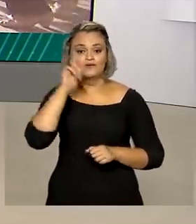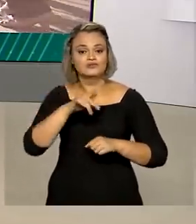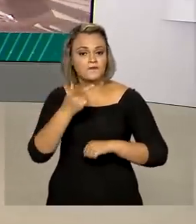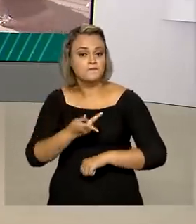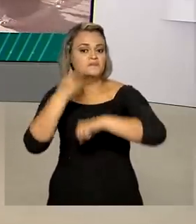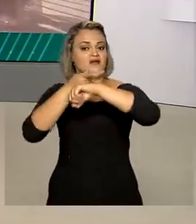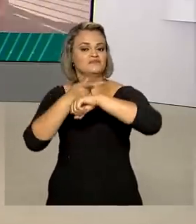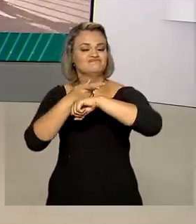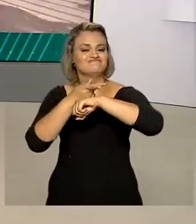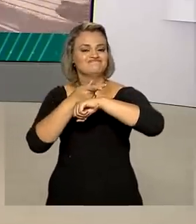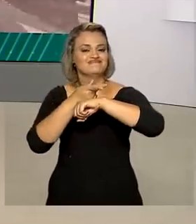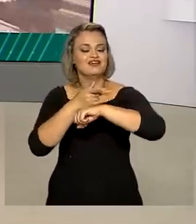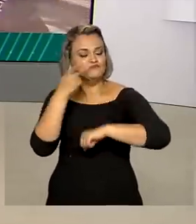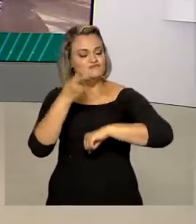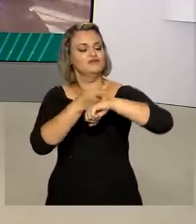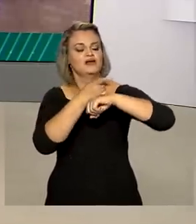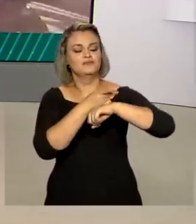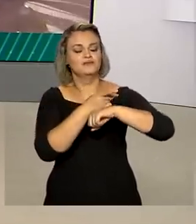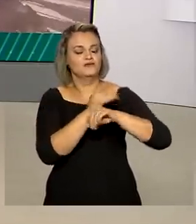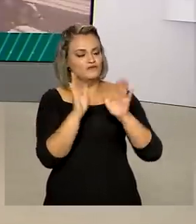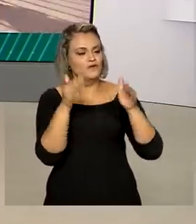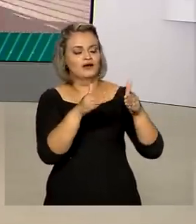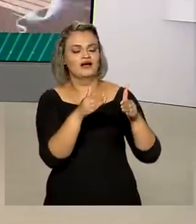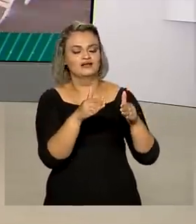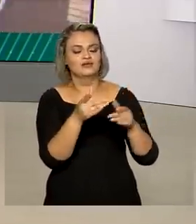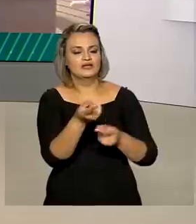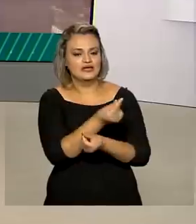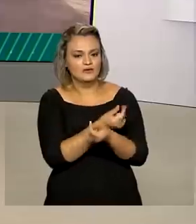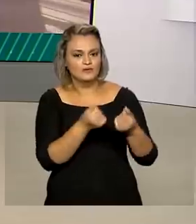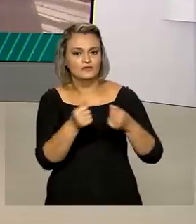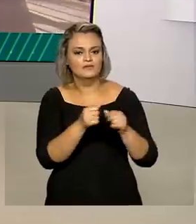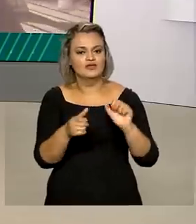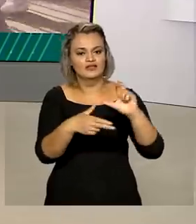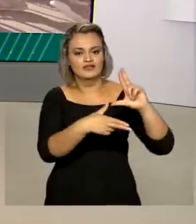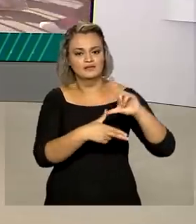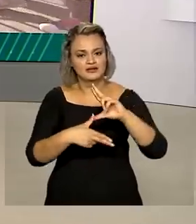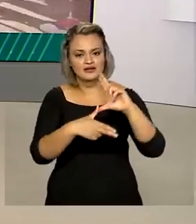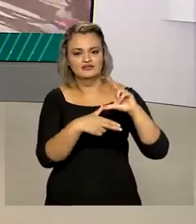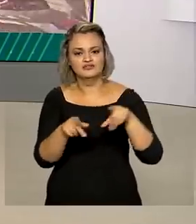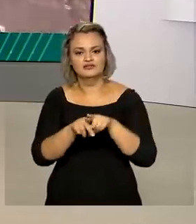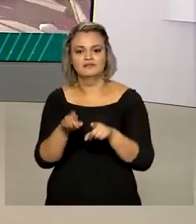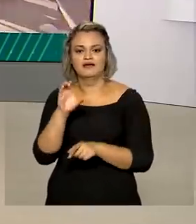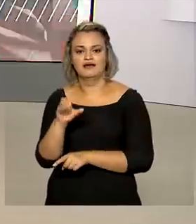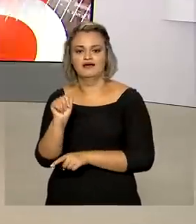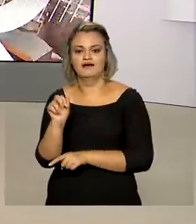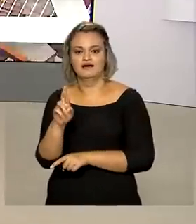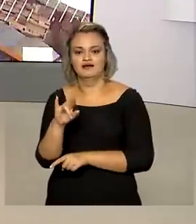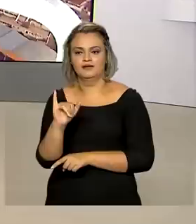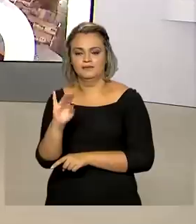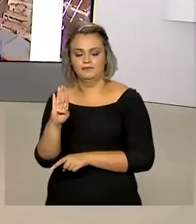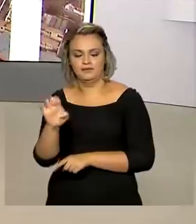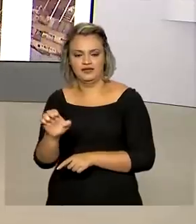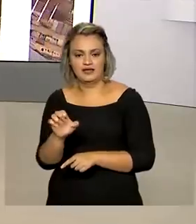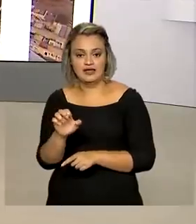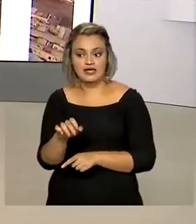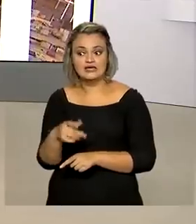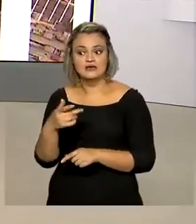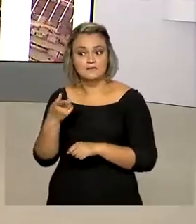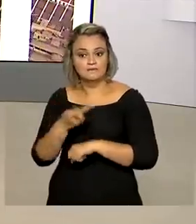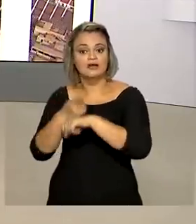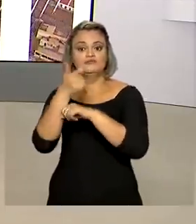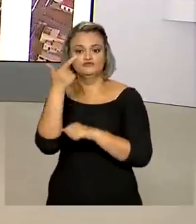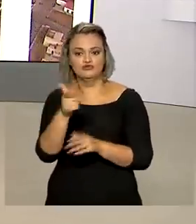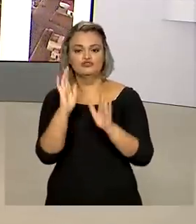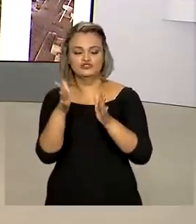estrangeira especializada no mercado financeiro de economias da América Latina e Caribe. Foi o segundo prêmio recebido pela iniciativa do